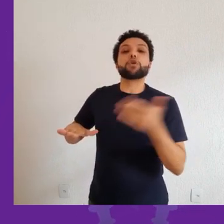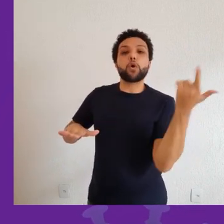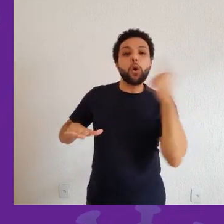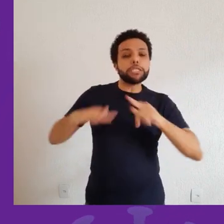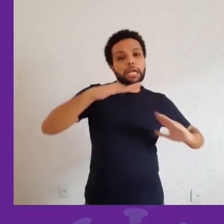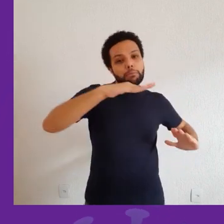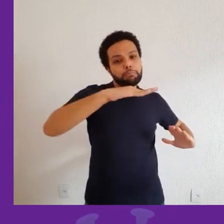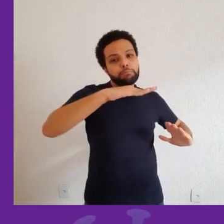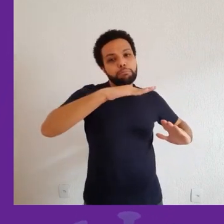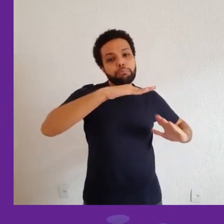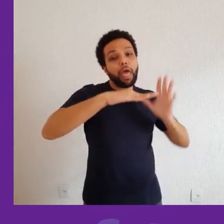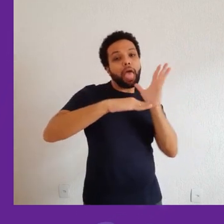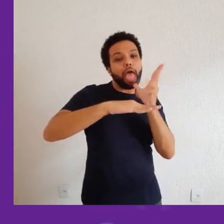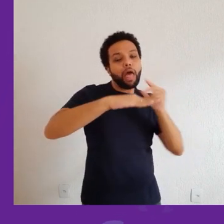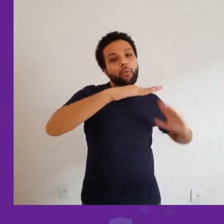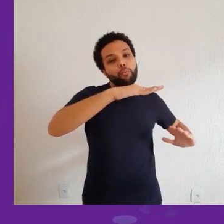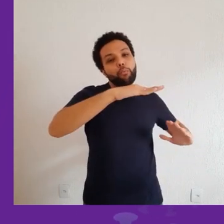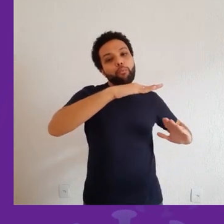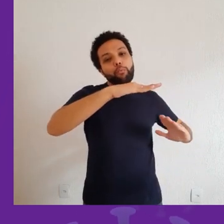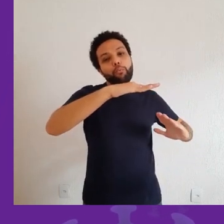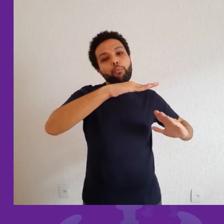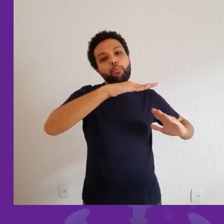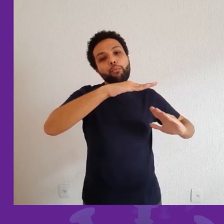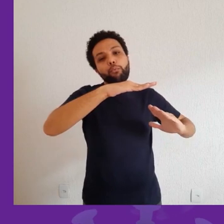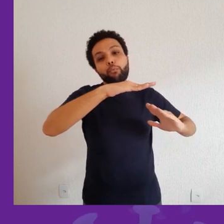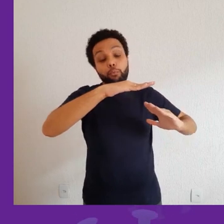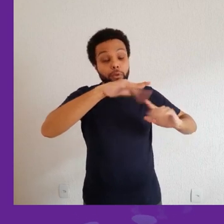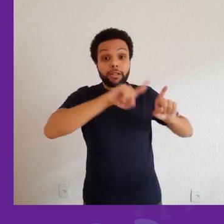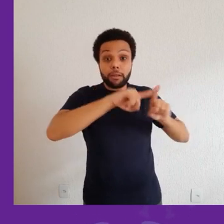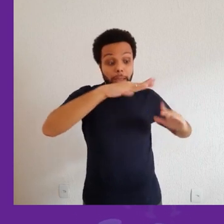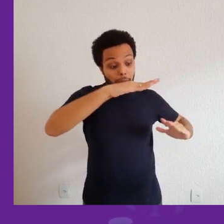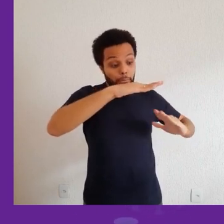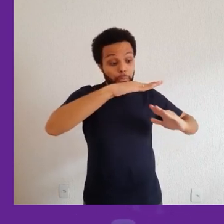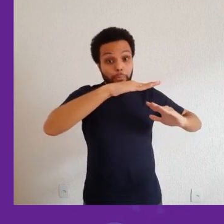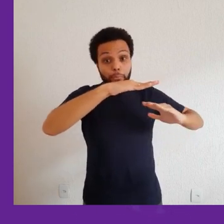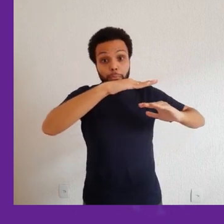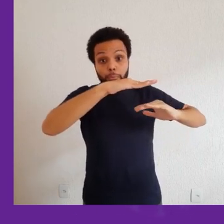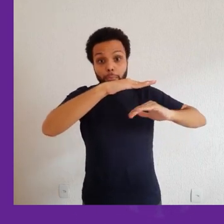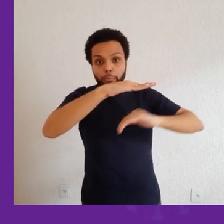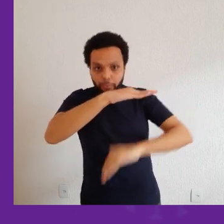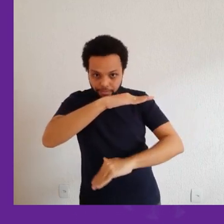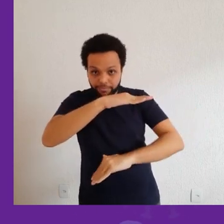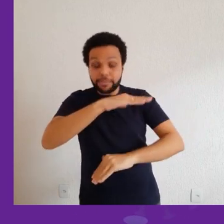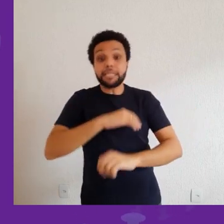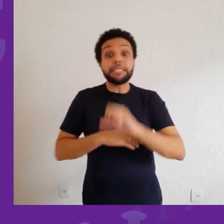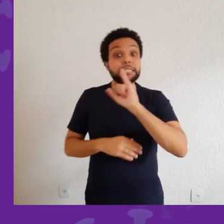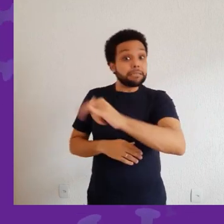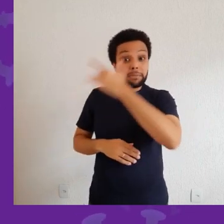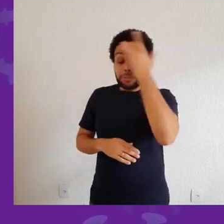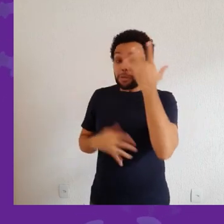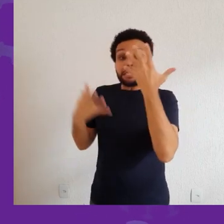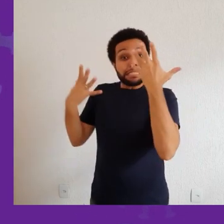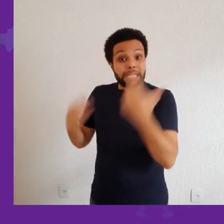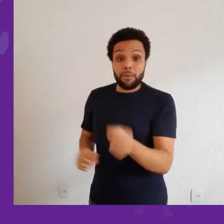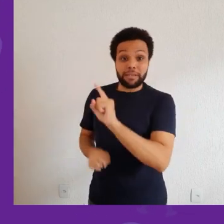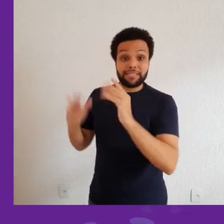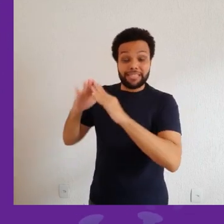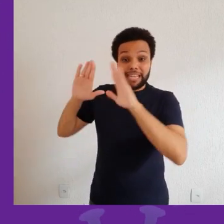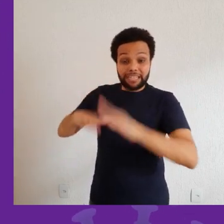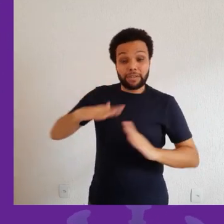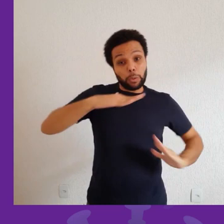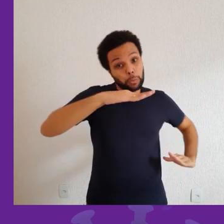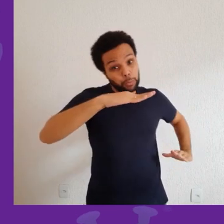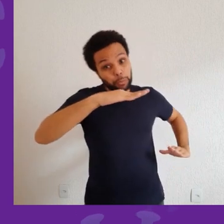a gente consegue fazer com que esse pico fique mais demorado, mas mais baixo. Se tiver um isolamento